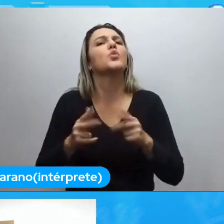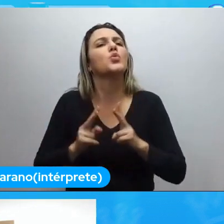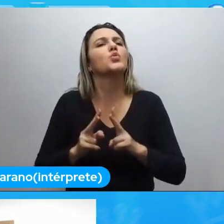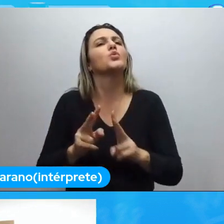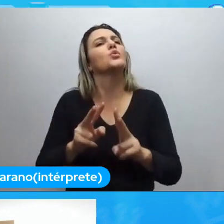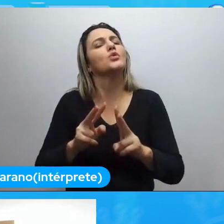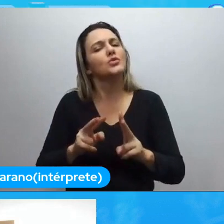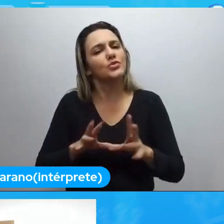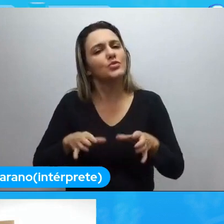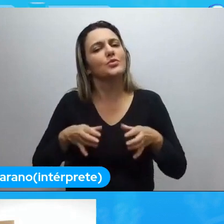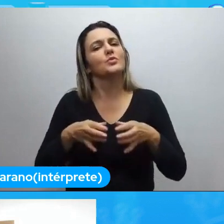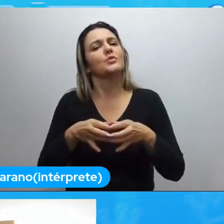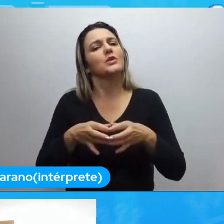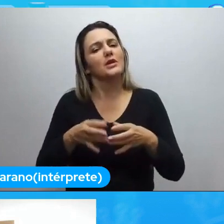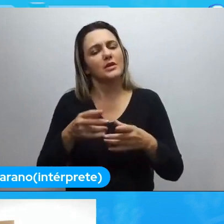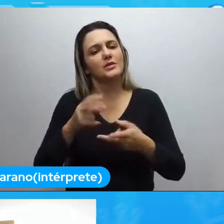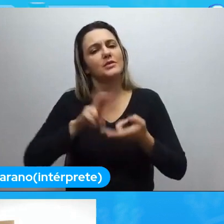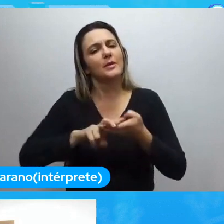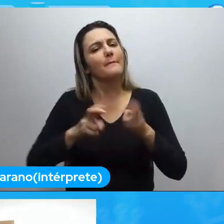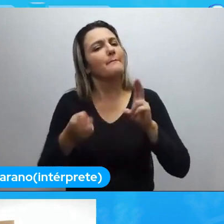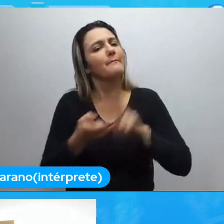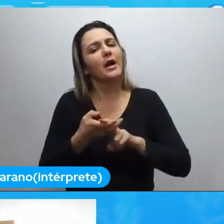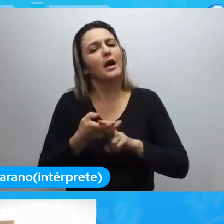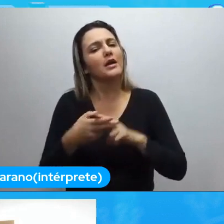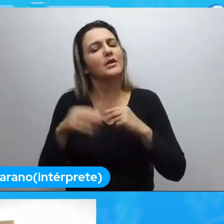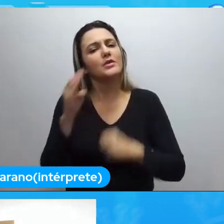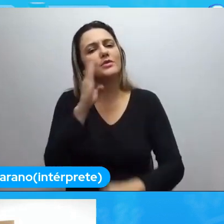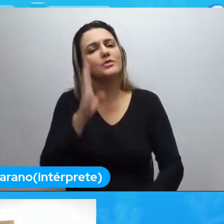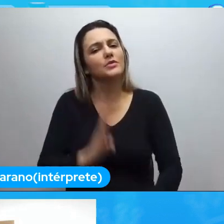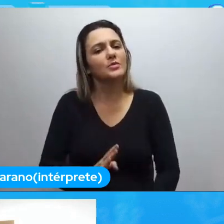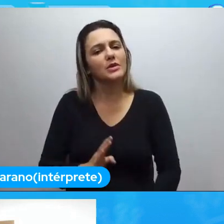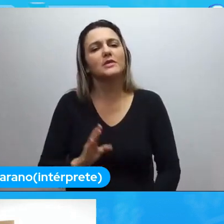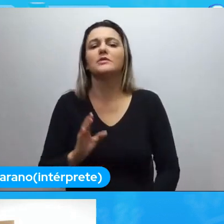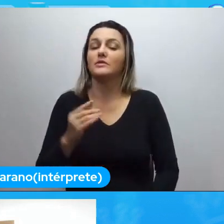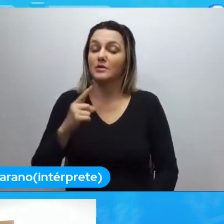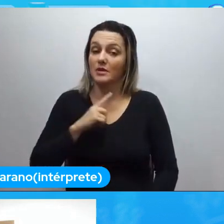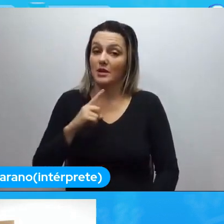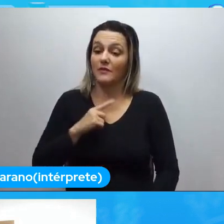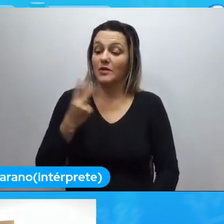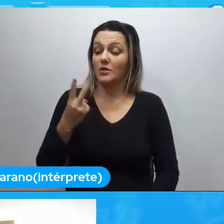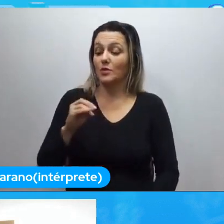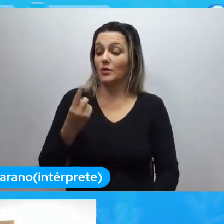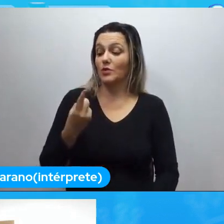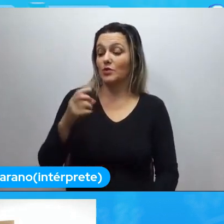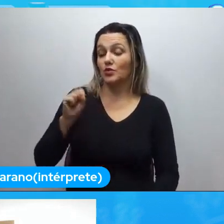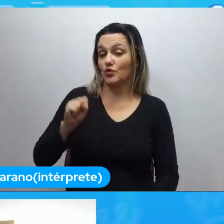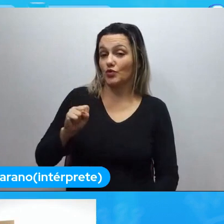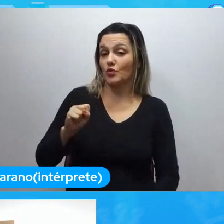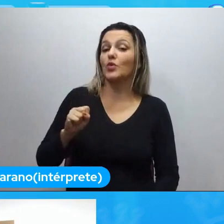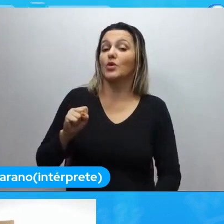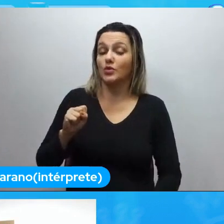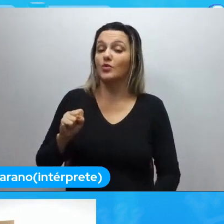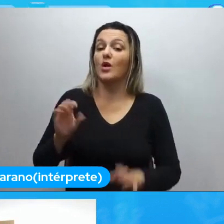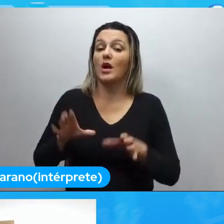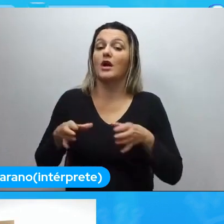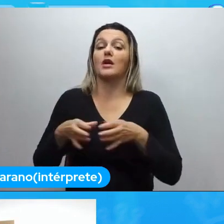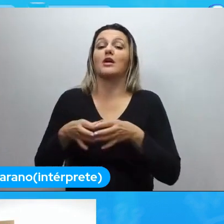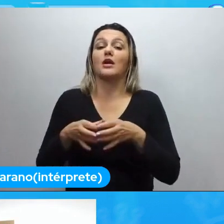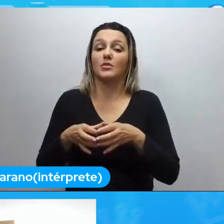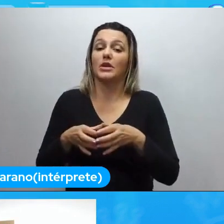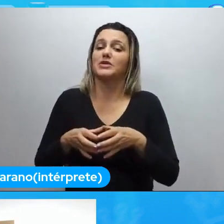a criação de um ambiente mais seguro? Tomando como partida que em 2018, em Natal, a comunidade estava em um momento com menos